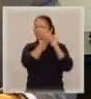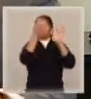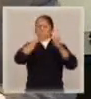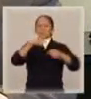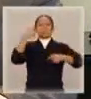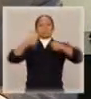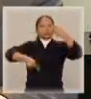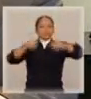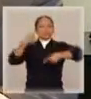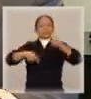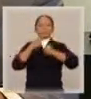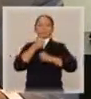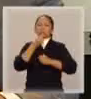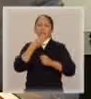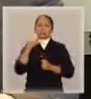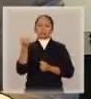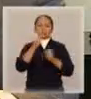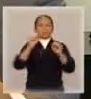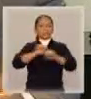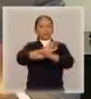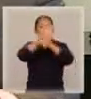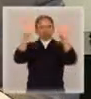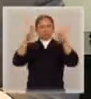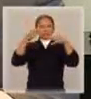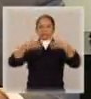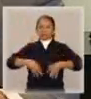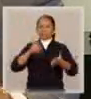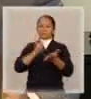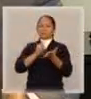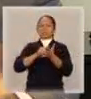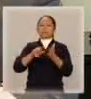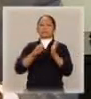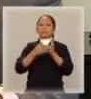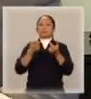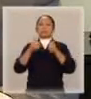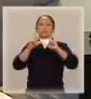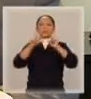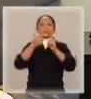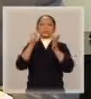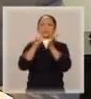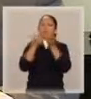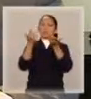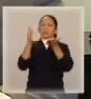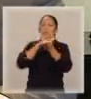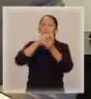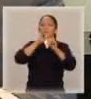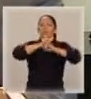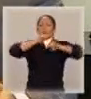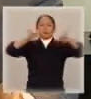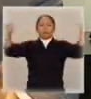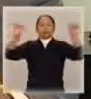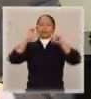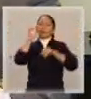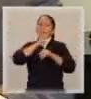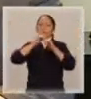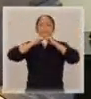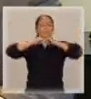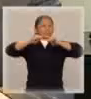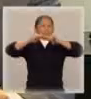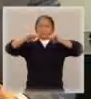uma discussão realmente ampla, que a imprensa divulgue isso ao máximo, para que as pessoas tenham noção